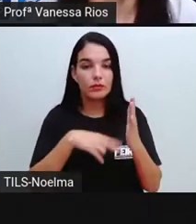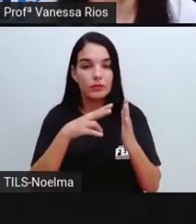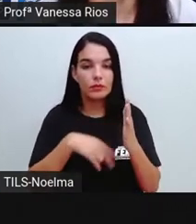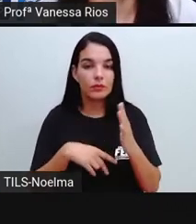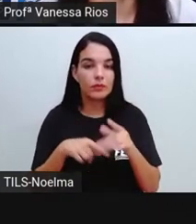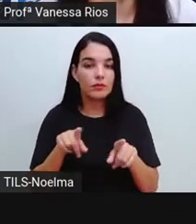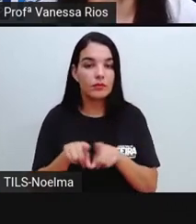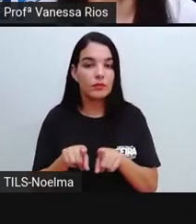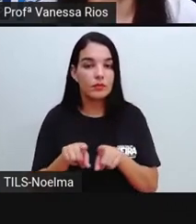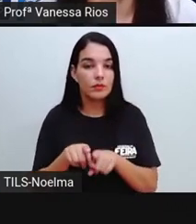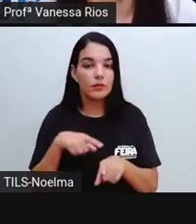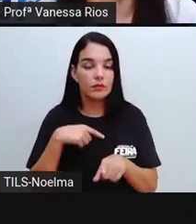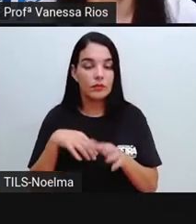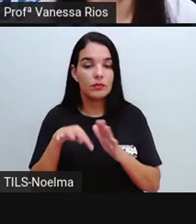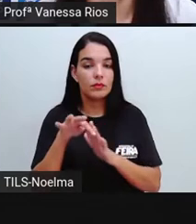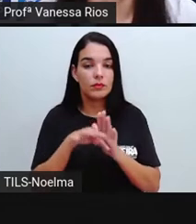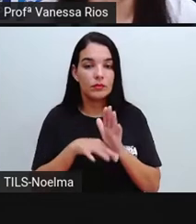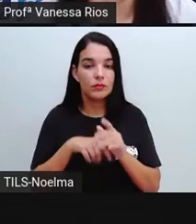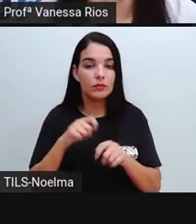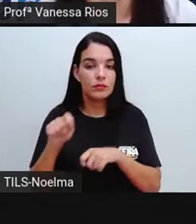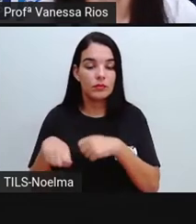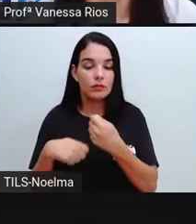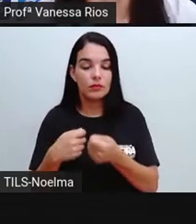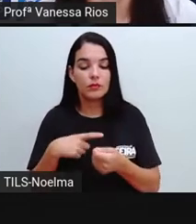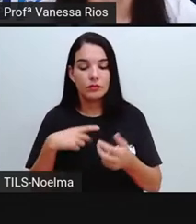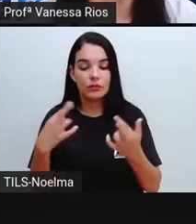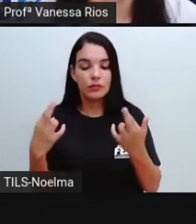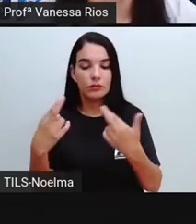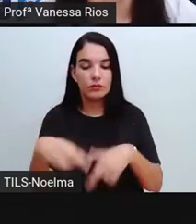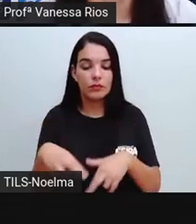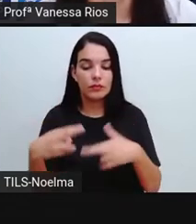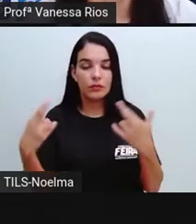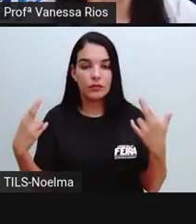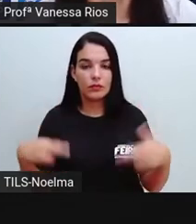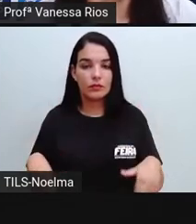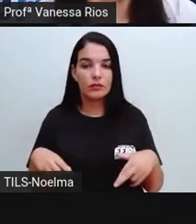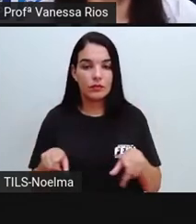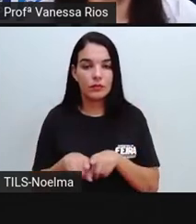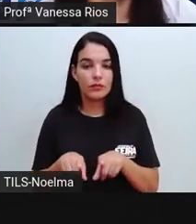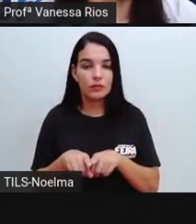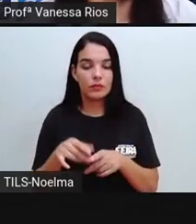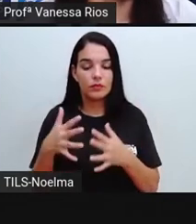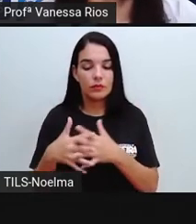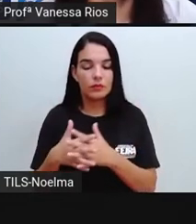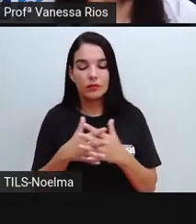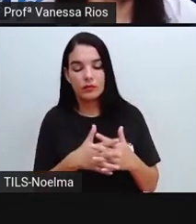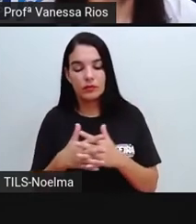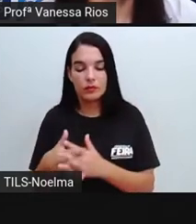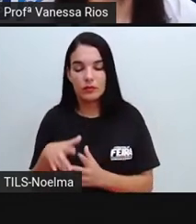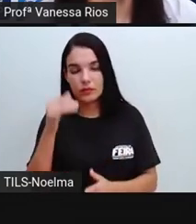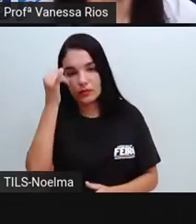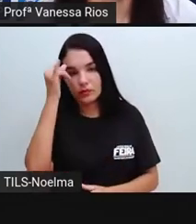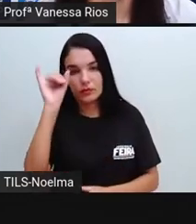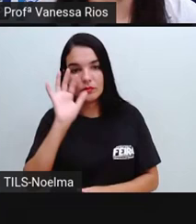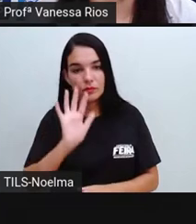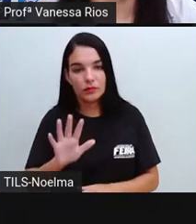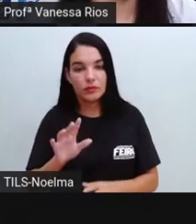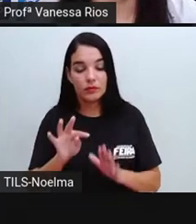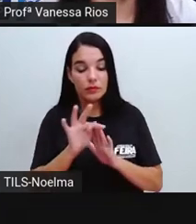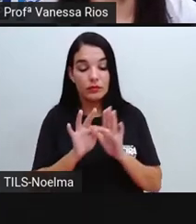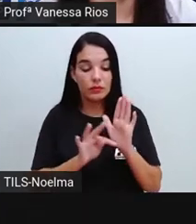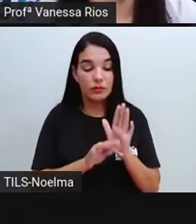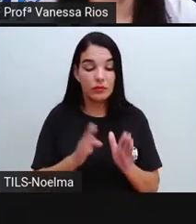No texto, os sinais dão ritmo, fluidez e evitam confusão. O texto mal